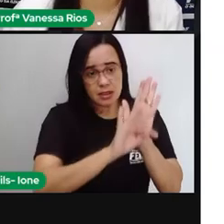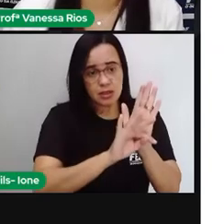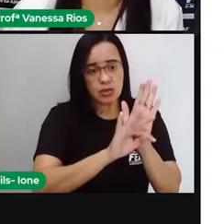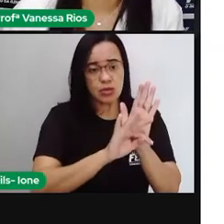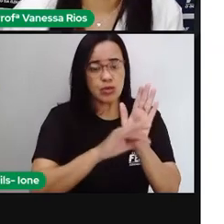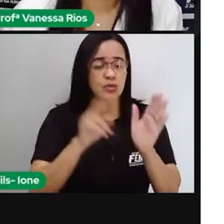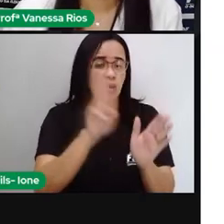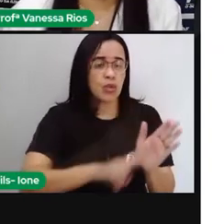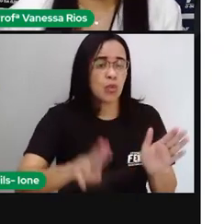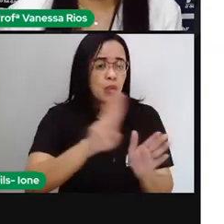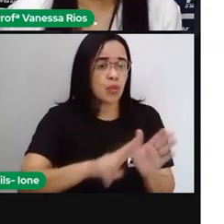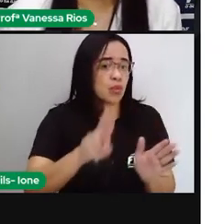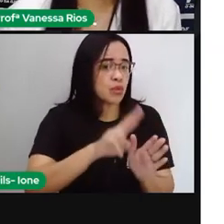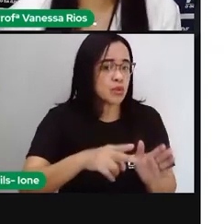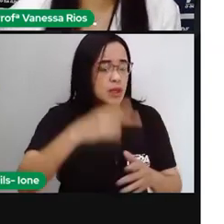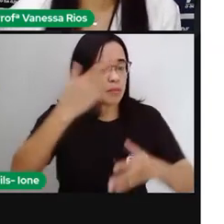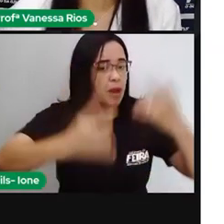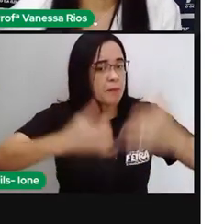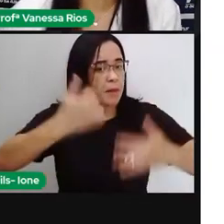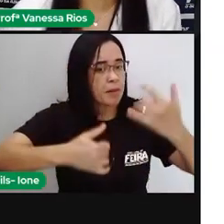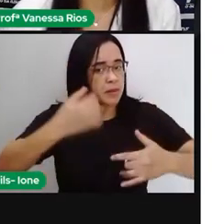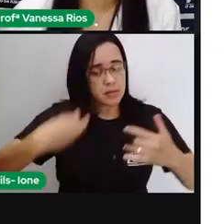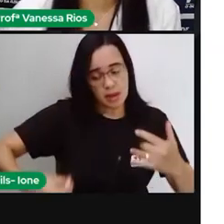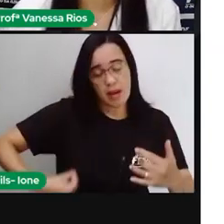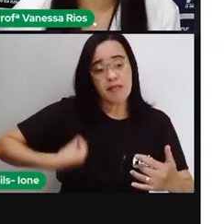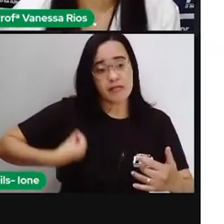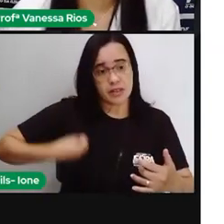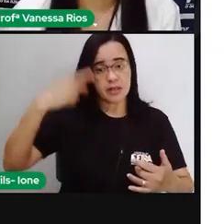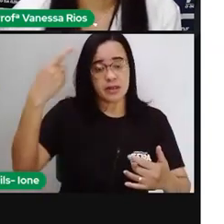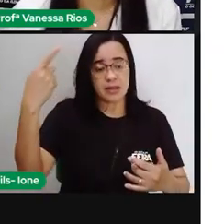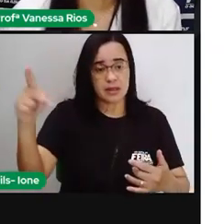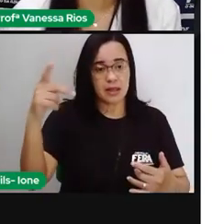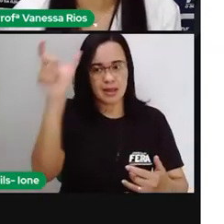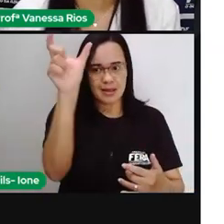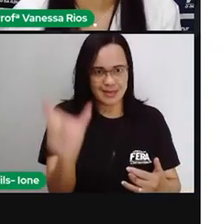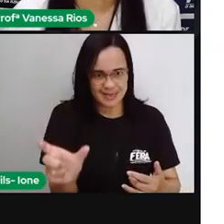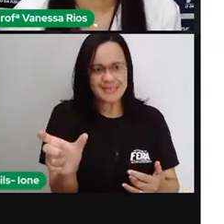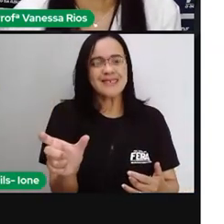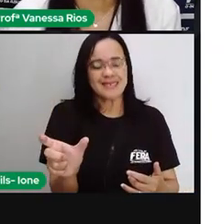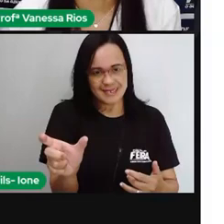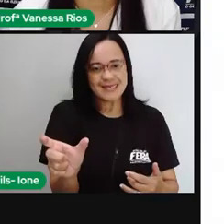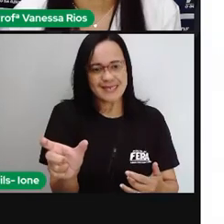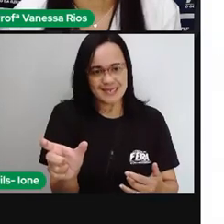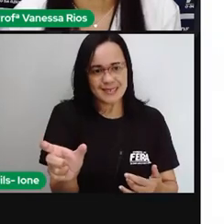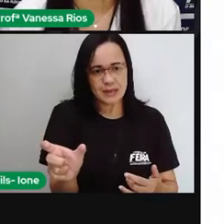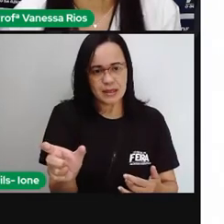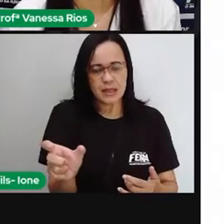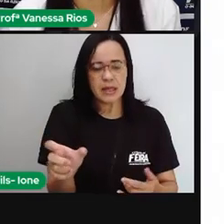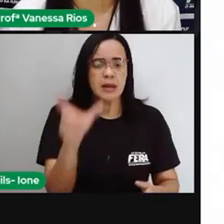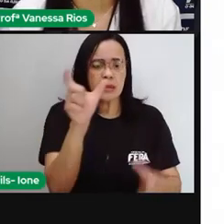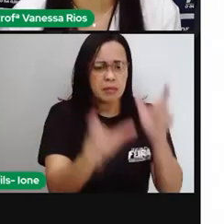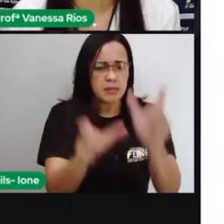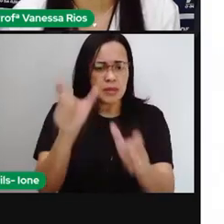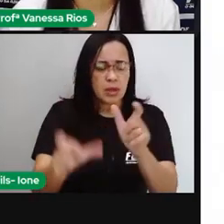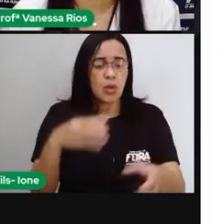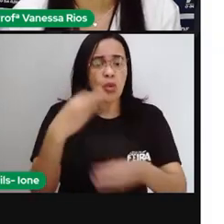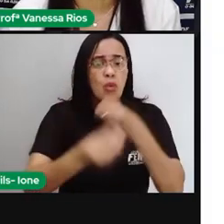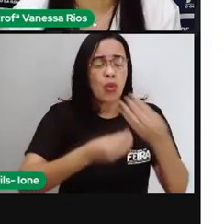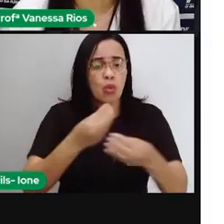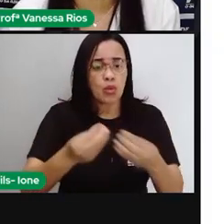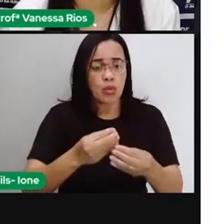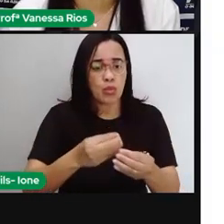contar a história de uma pessoa. E aí esse tipo de narrativa aborda os aspectos